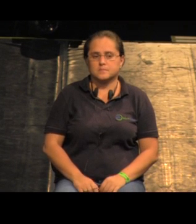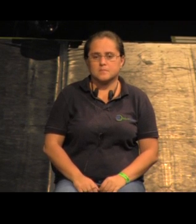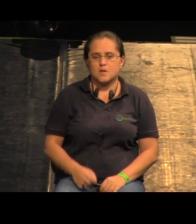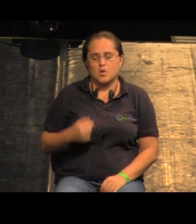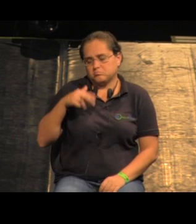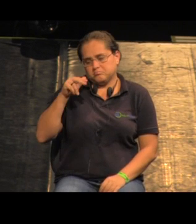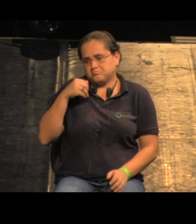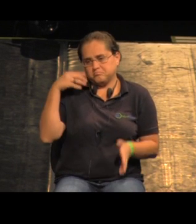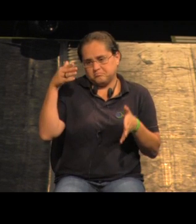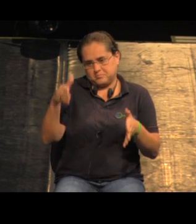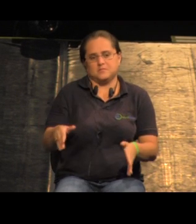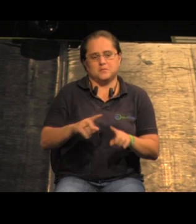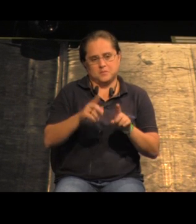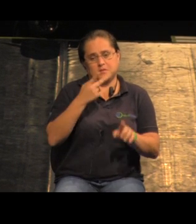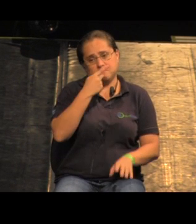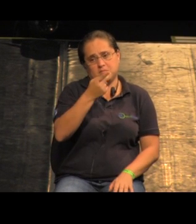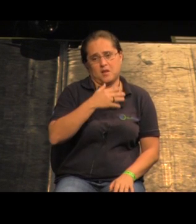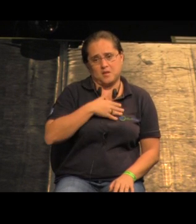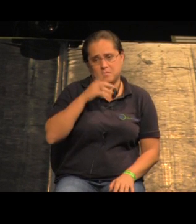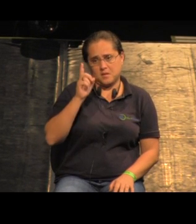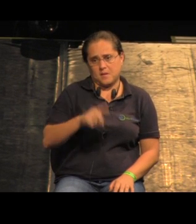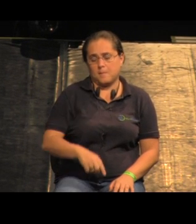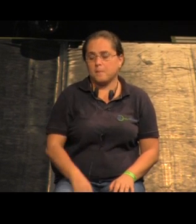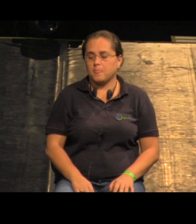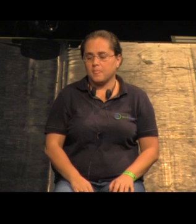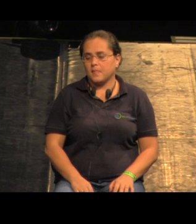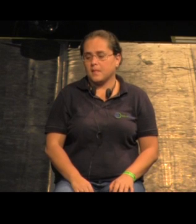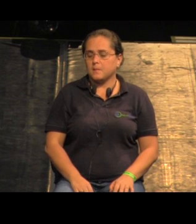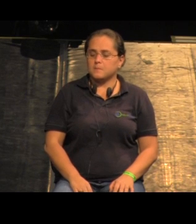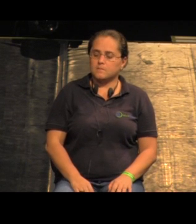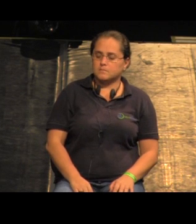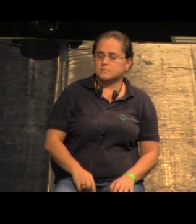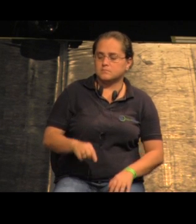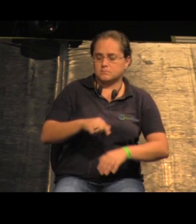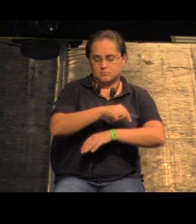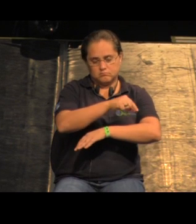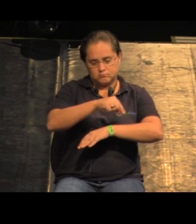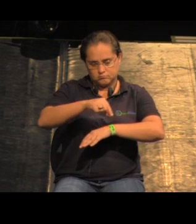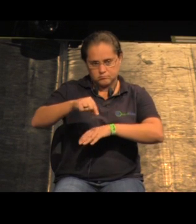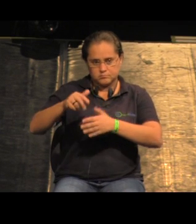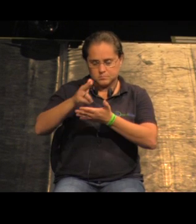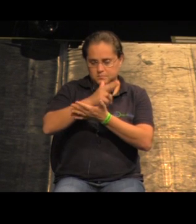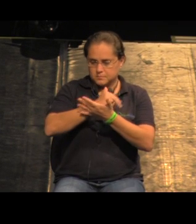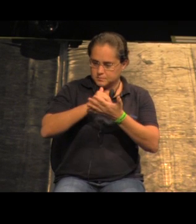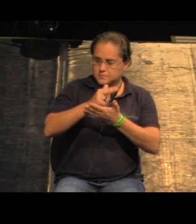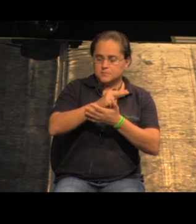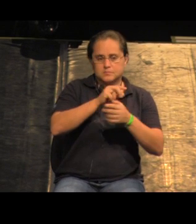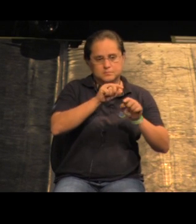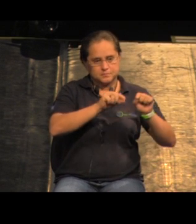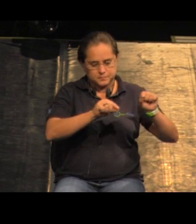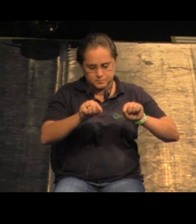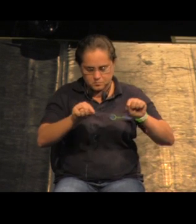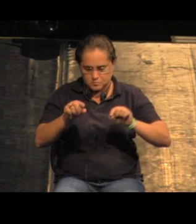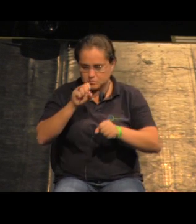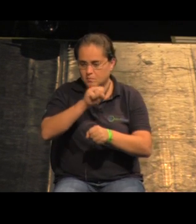eu nunca fui lá mas eles falaram que é então esse aqui é o percurso a ser vencido esses são os pontos